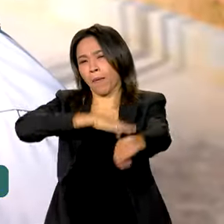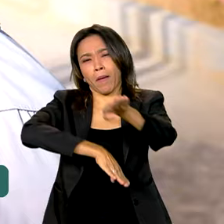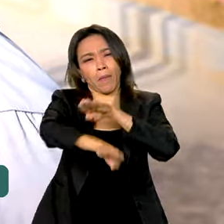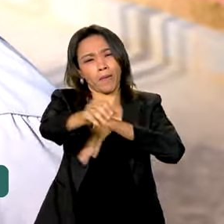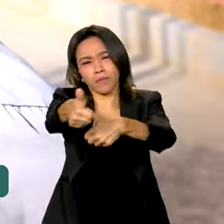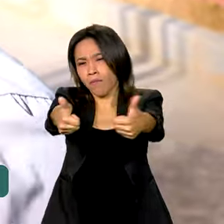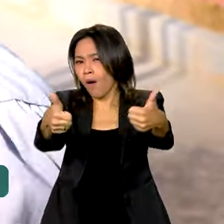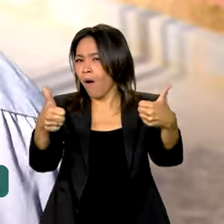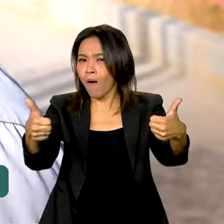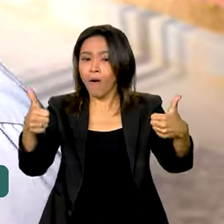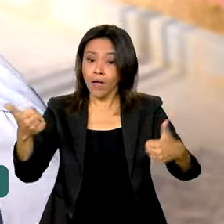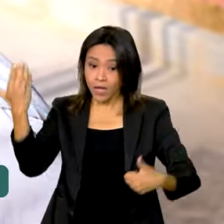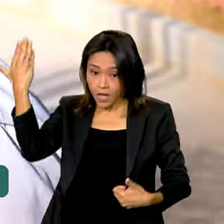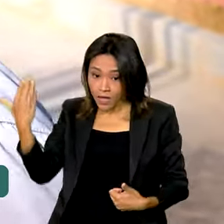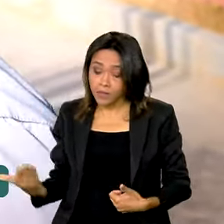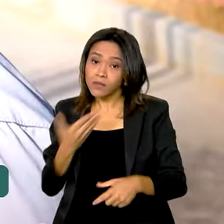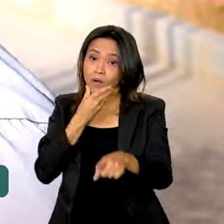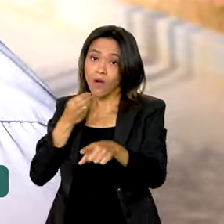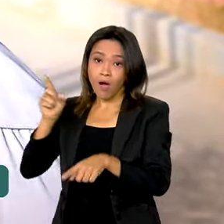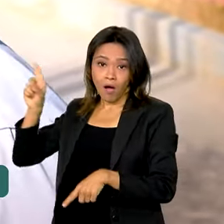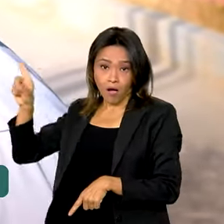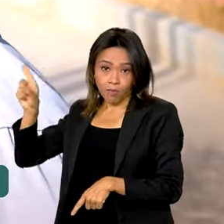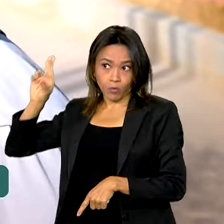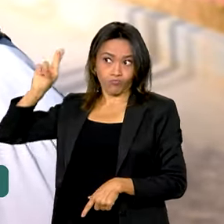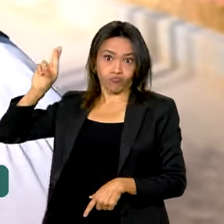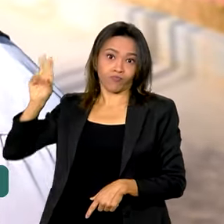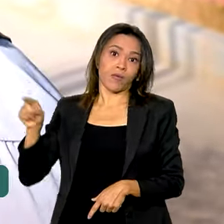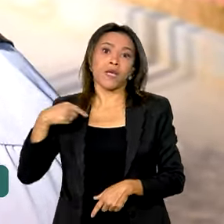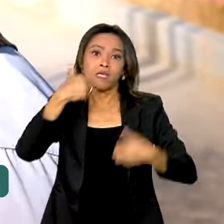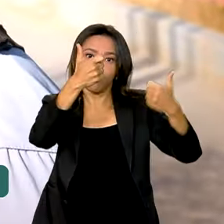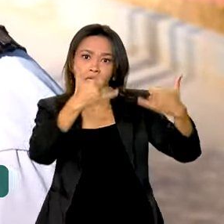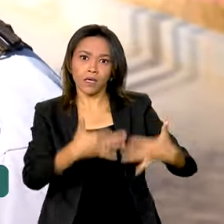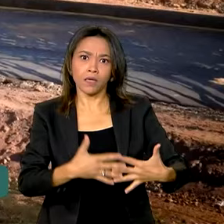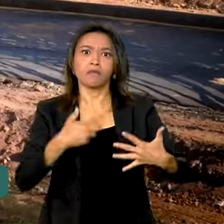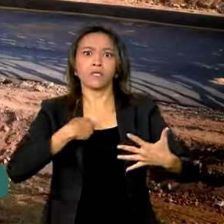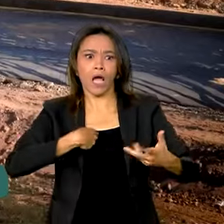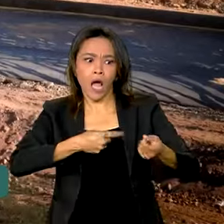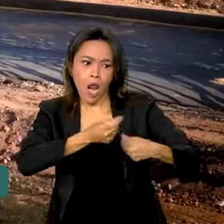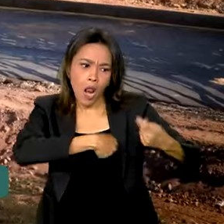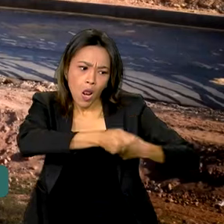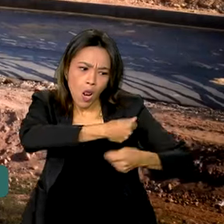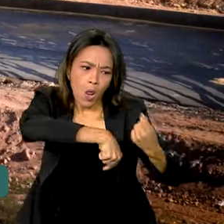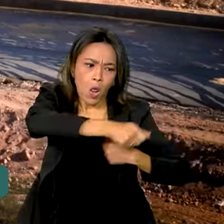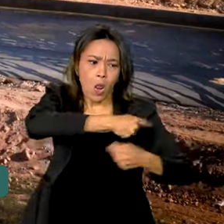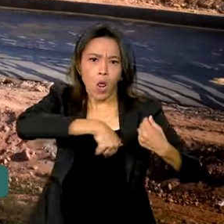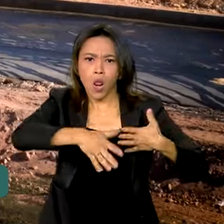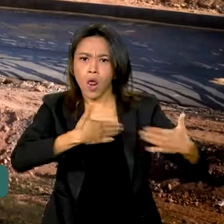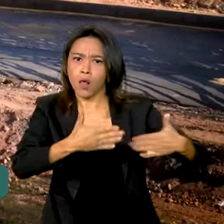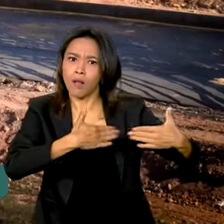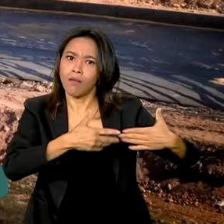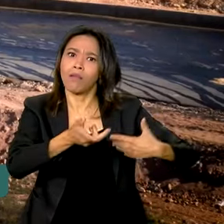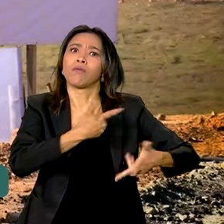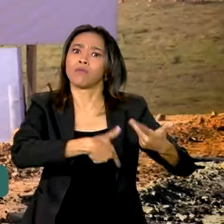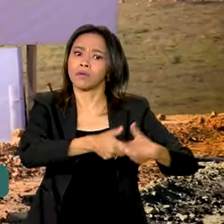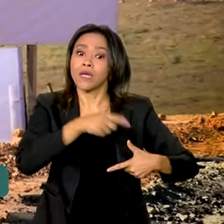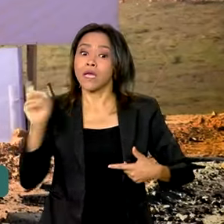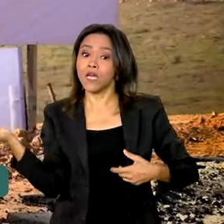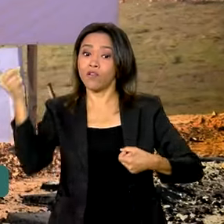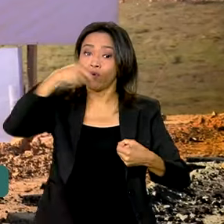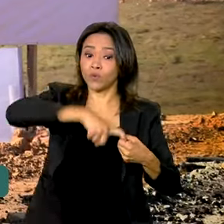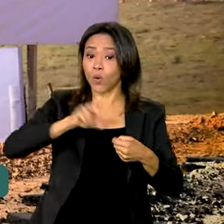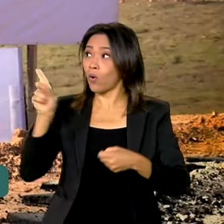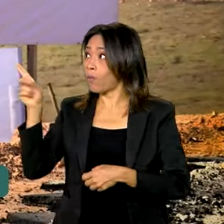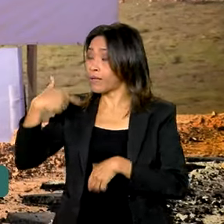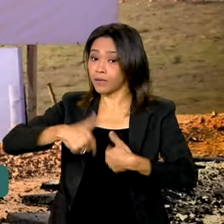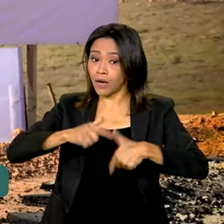O encarregado de obra José Evangelista conta que o setor está aquecido. Ele voltou para a Contagem em Minas Gerais para trabalhar